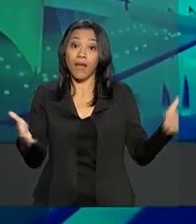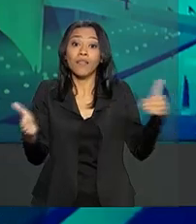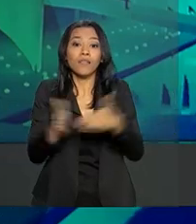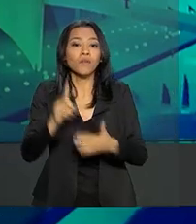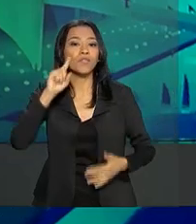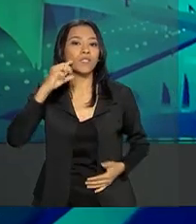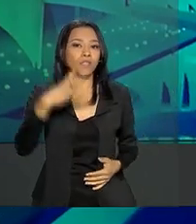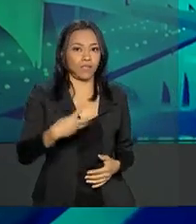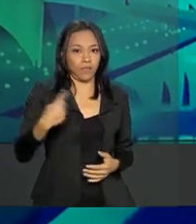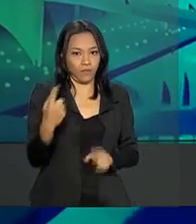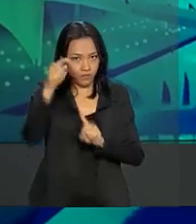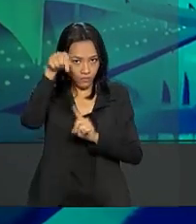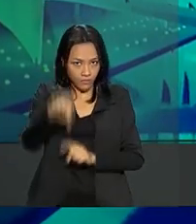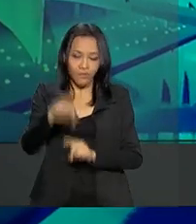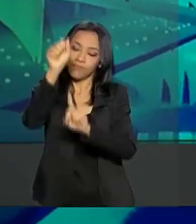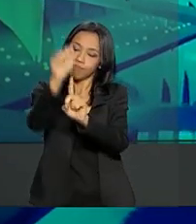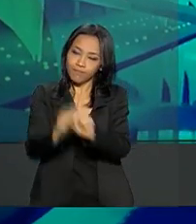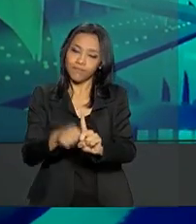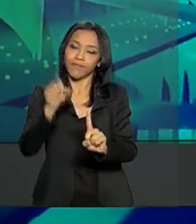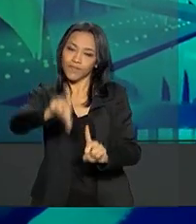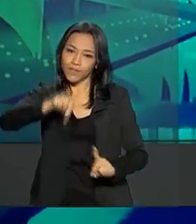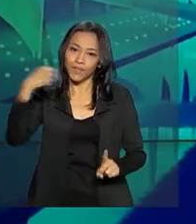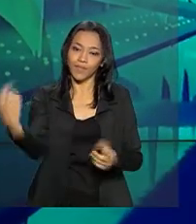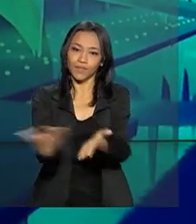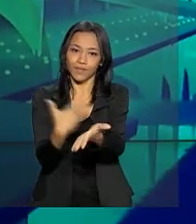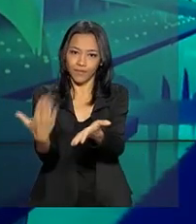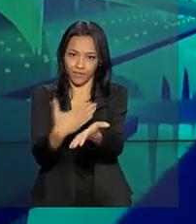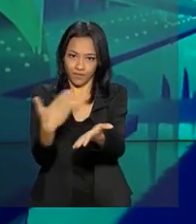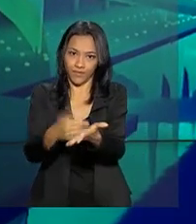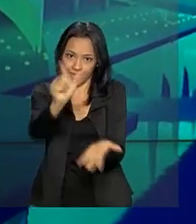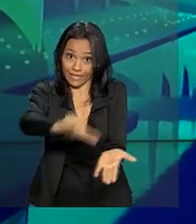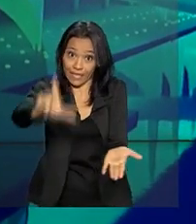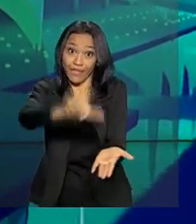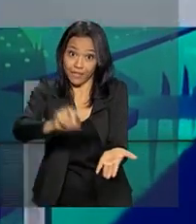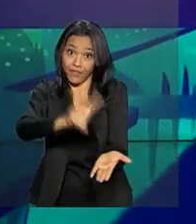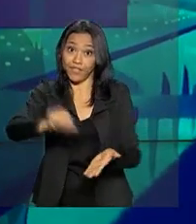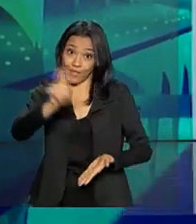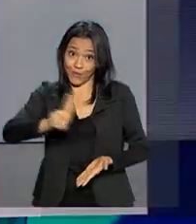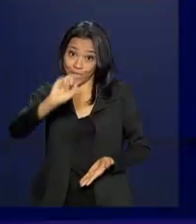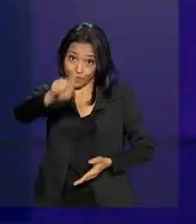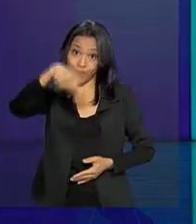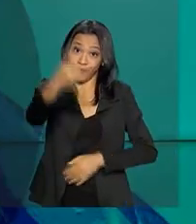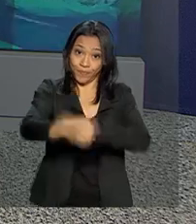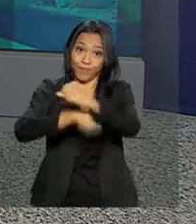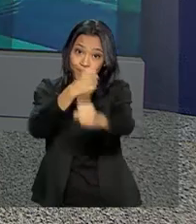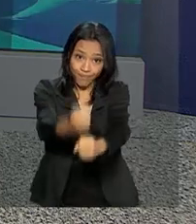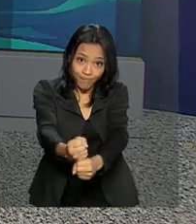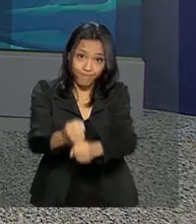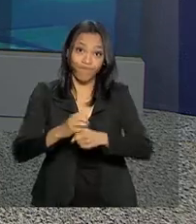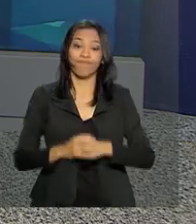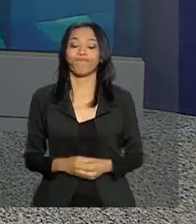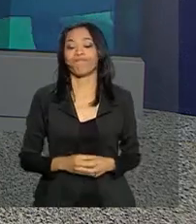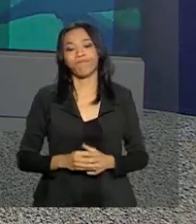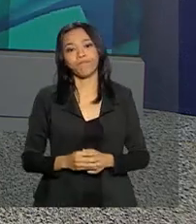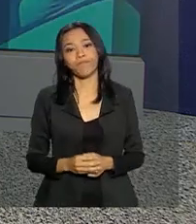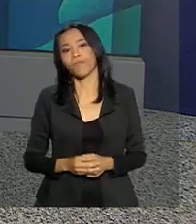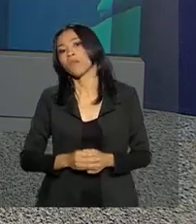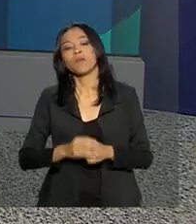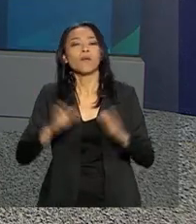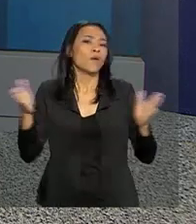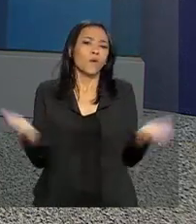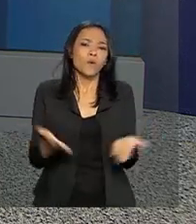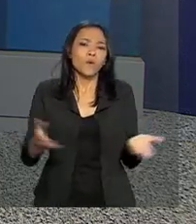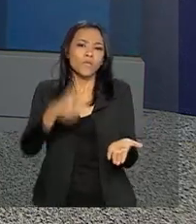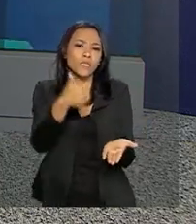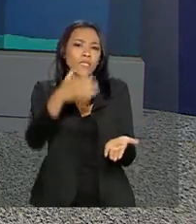dia 31 deste mês para escolher os livros literários que serão usados no próximo ano. Hoje, 10